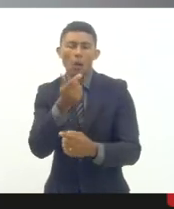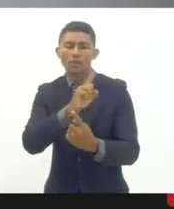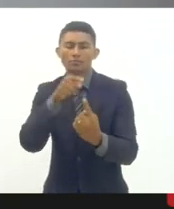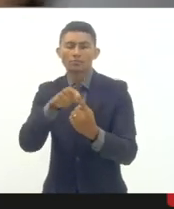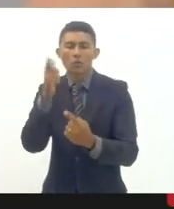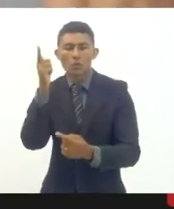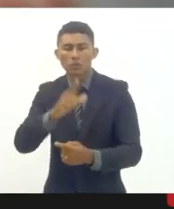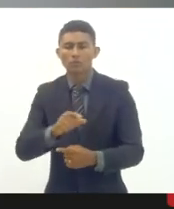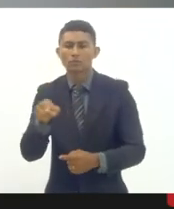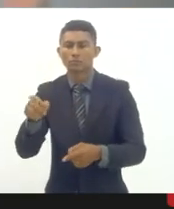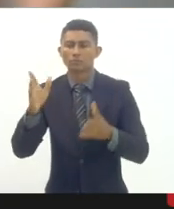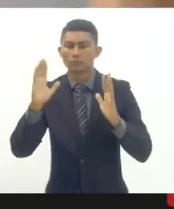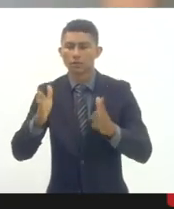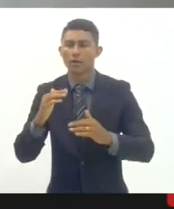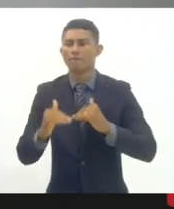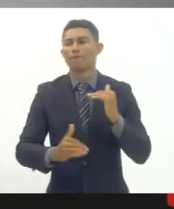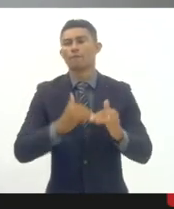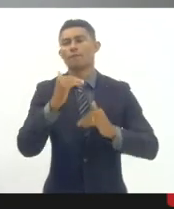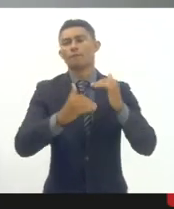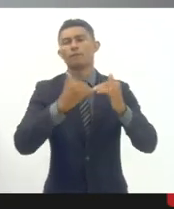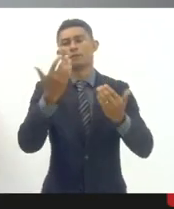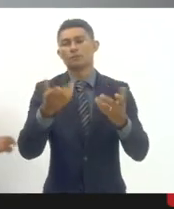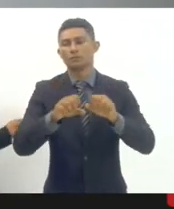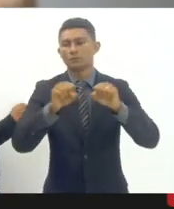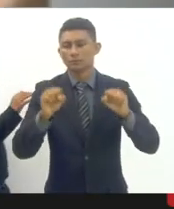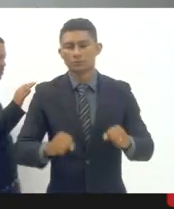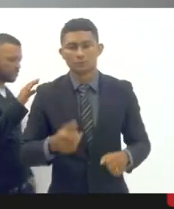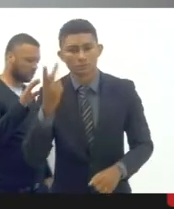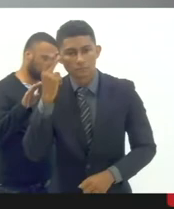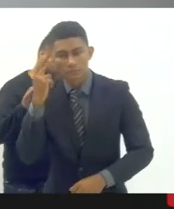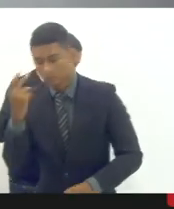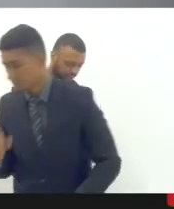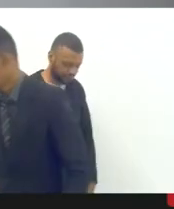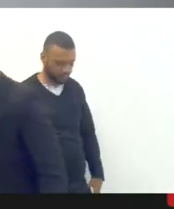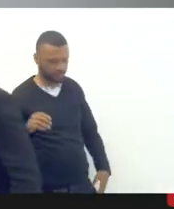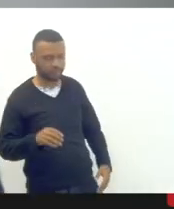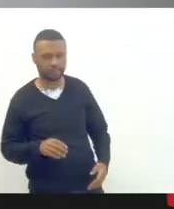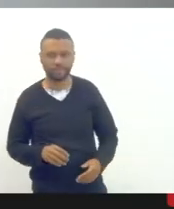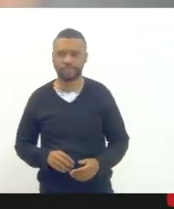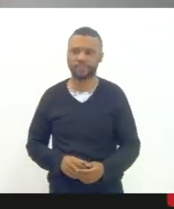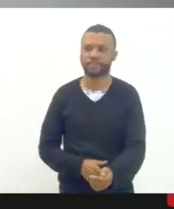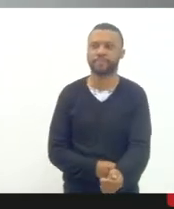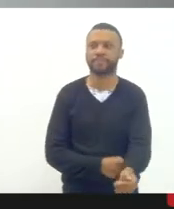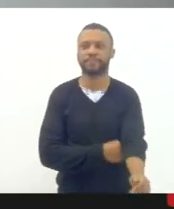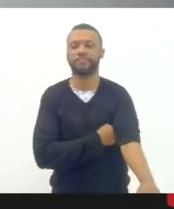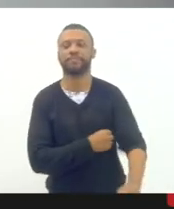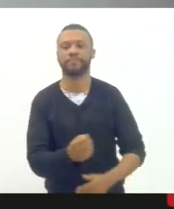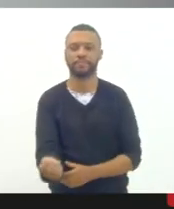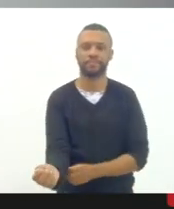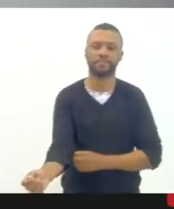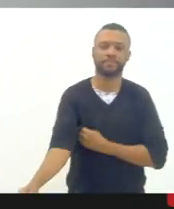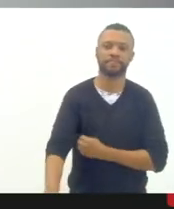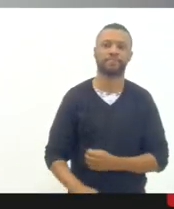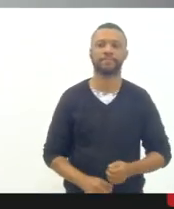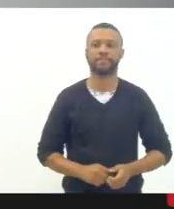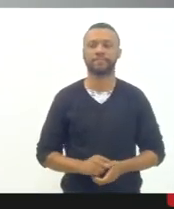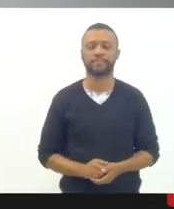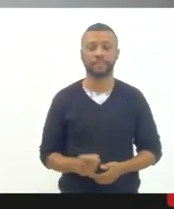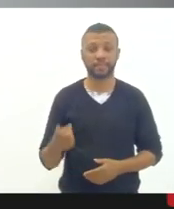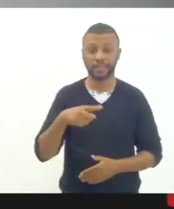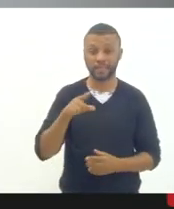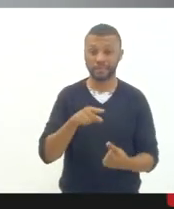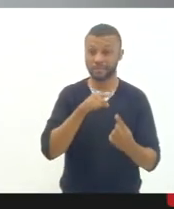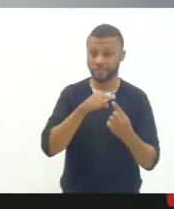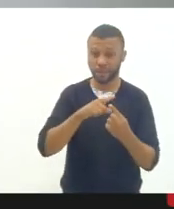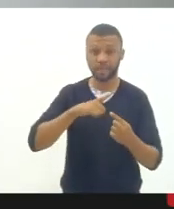já vão avançando num sistema de inércia e não significa necessariamente que elas estejam com